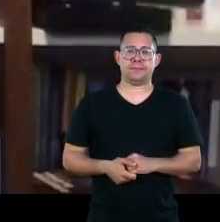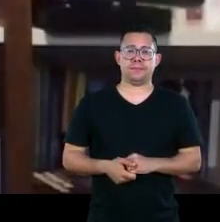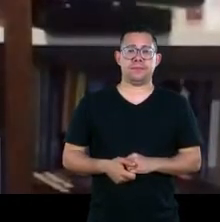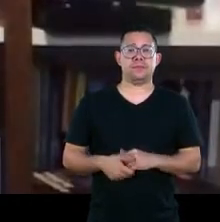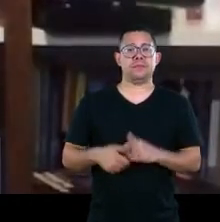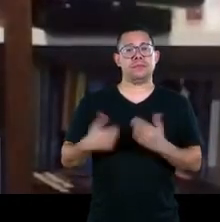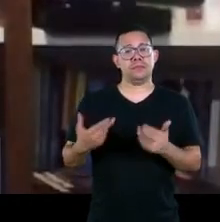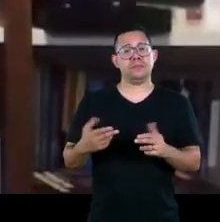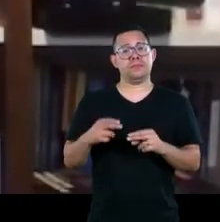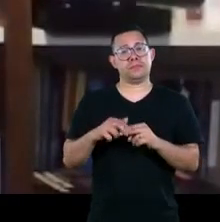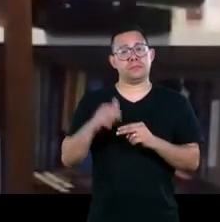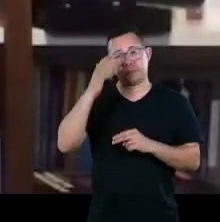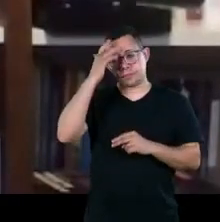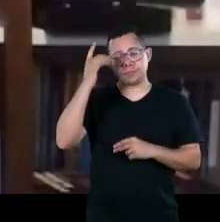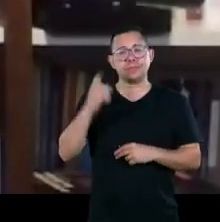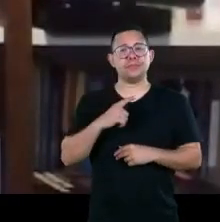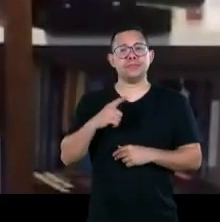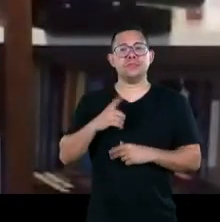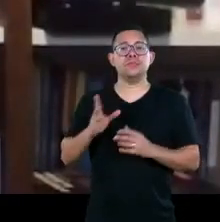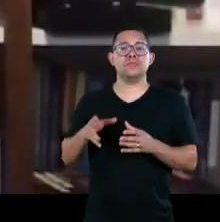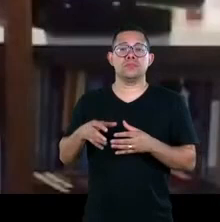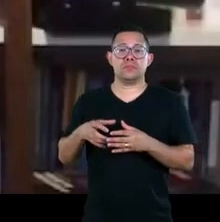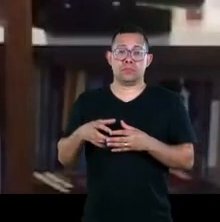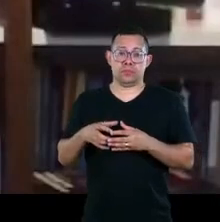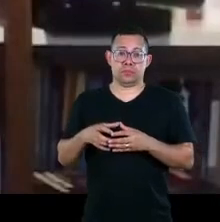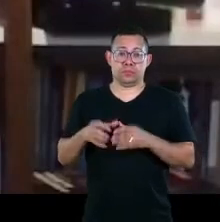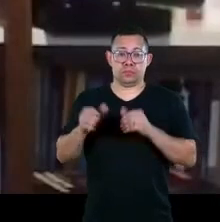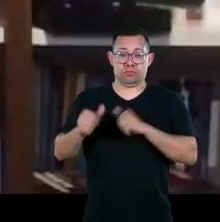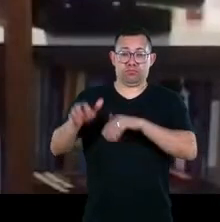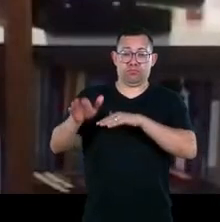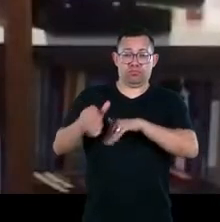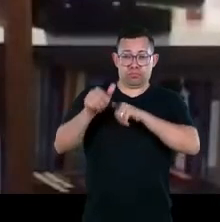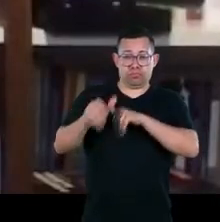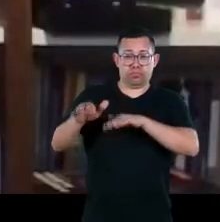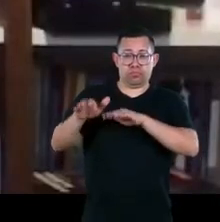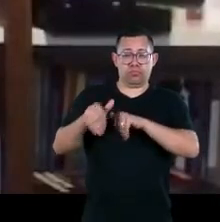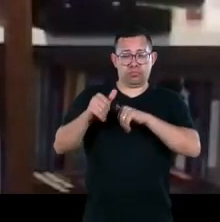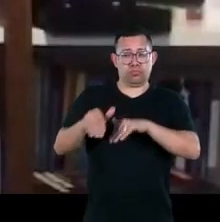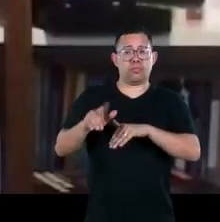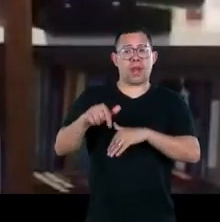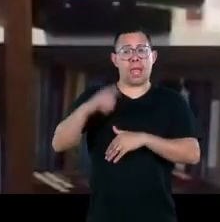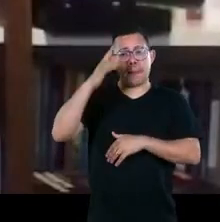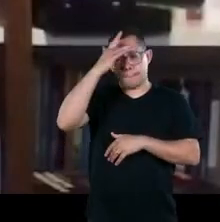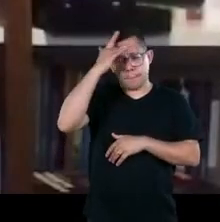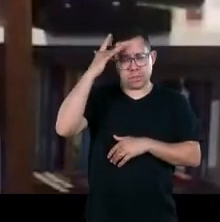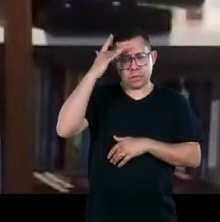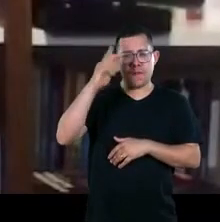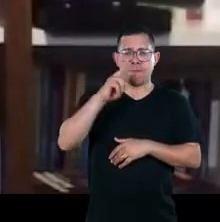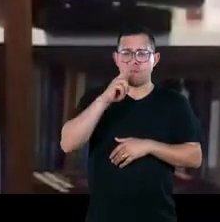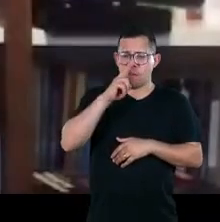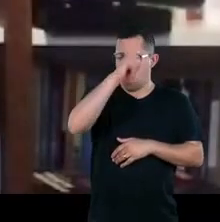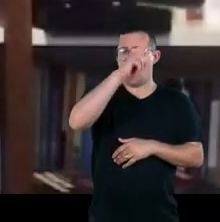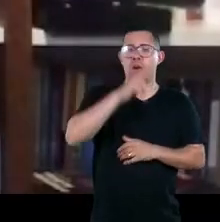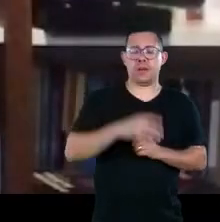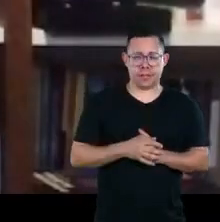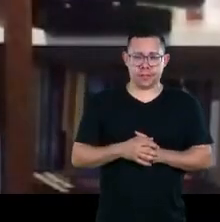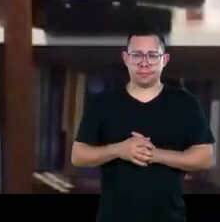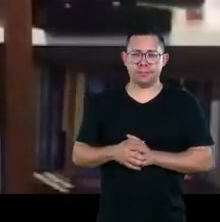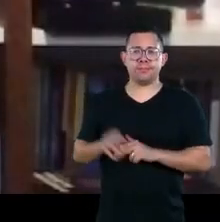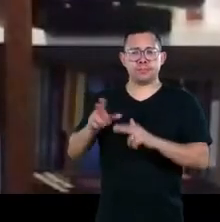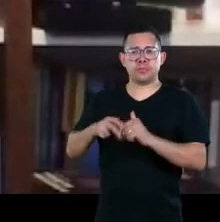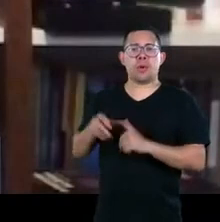que tinham força tinham exército tinham poder tinham uma organização de outra ordem que foram dominar os